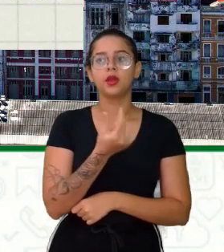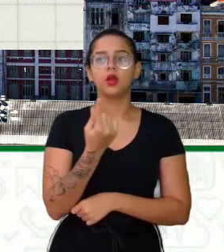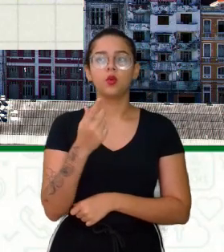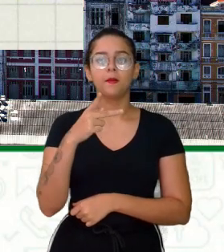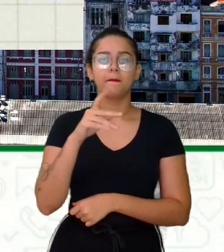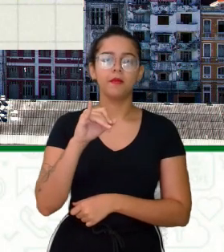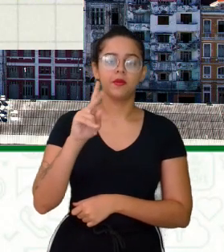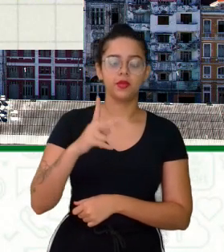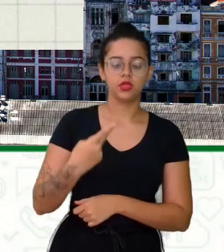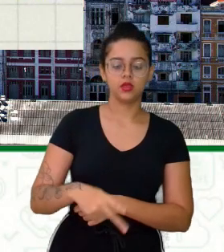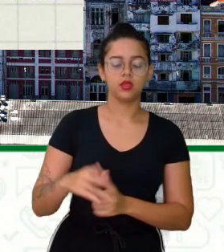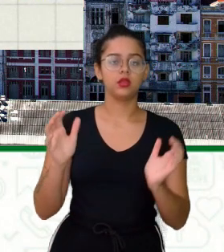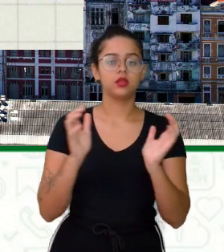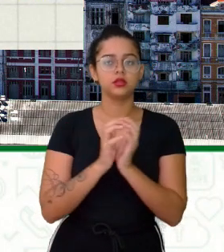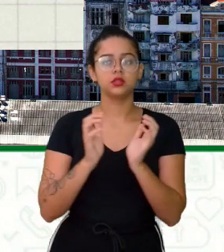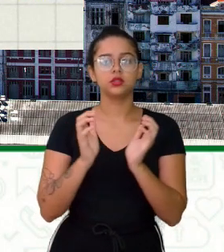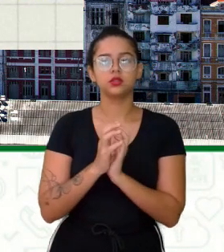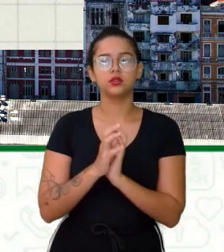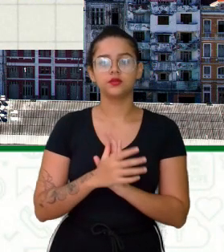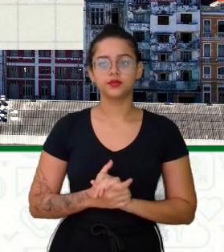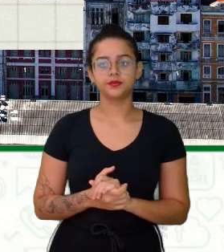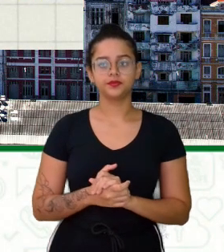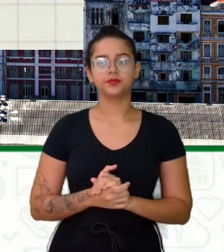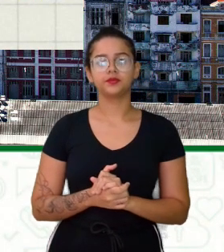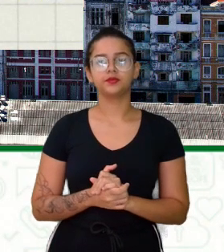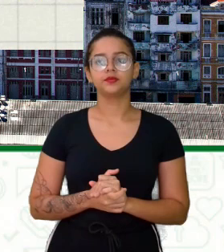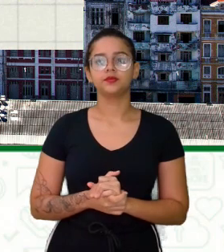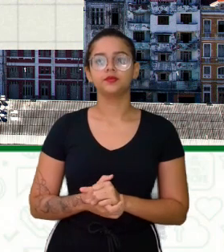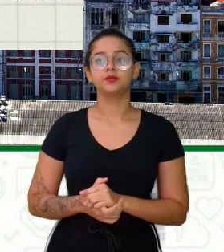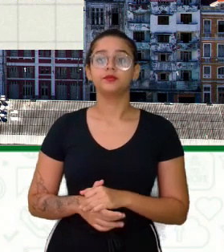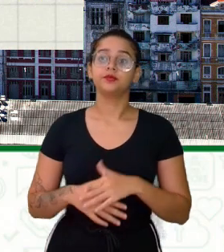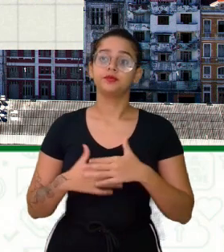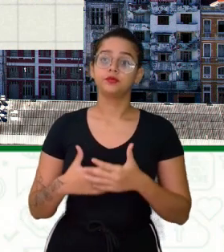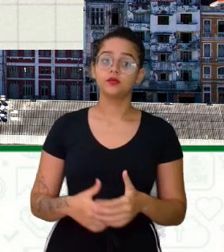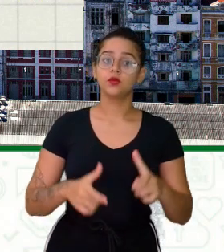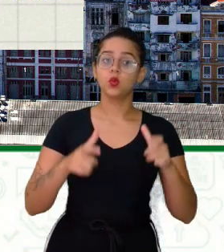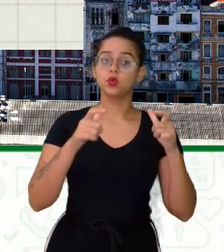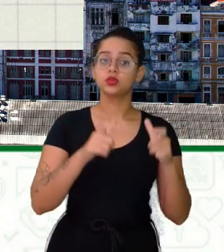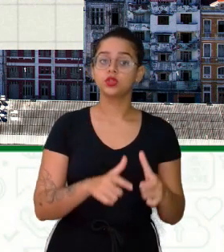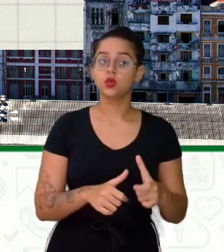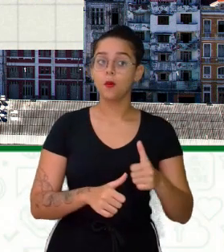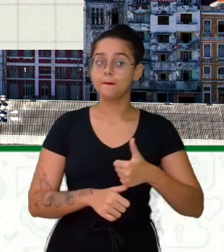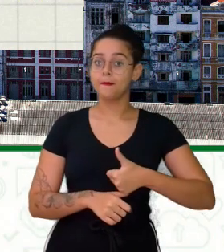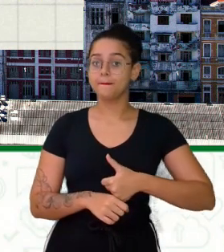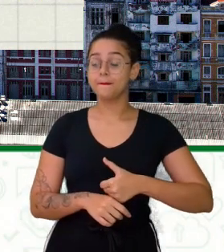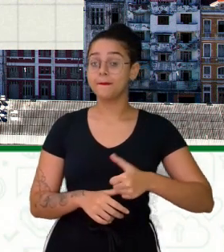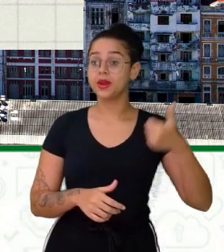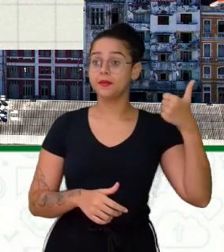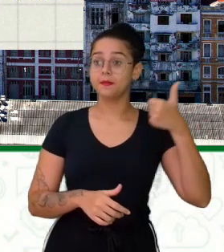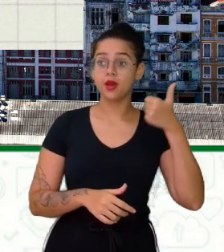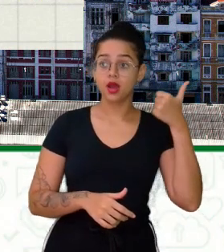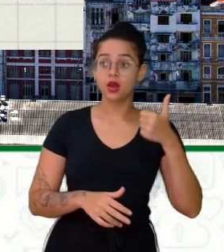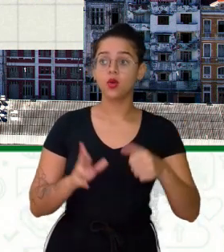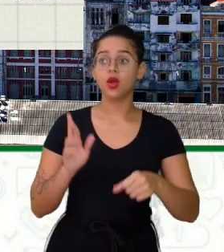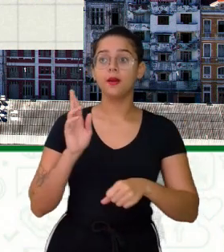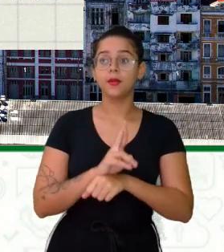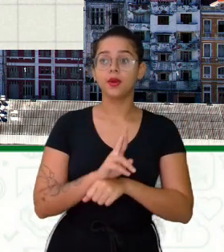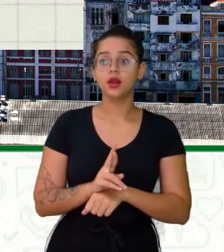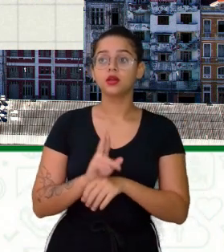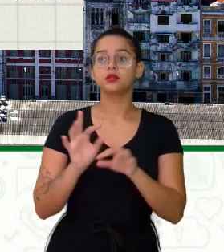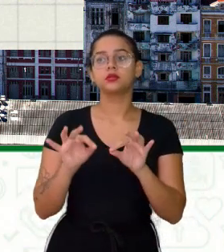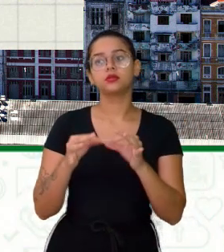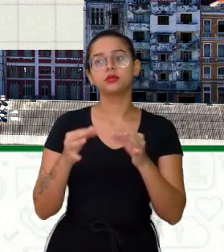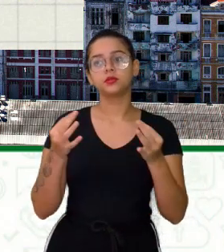Recifense Já O setor Primário Representa